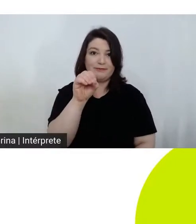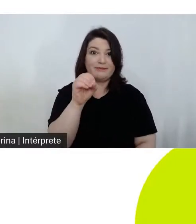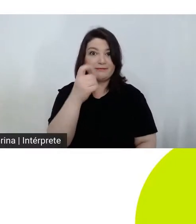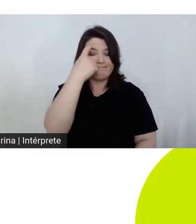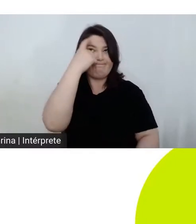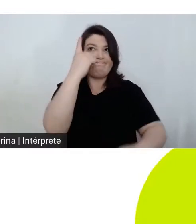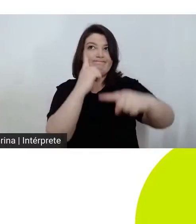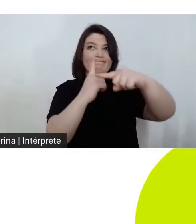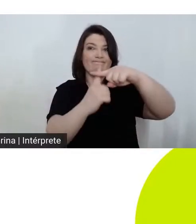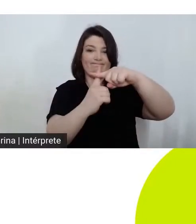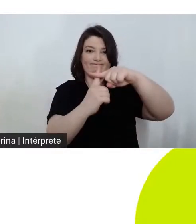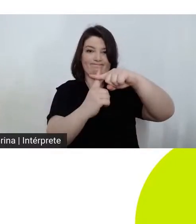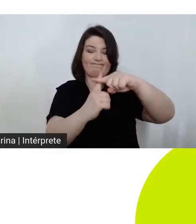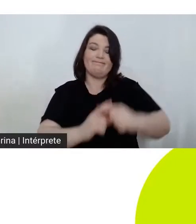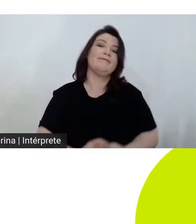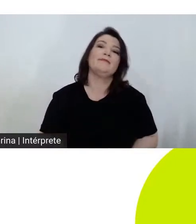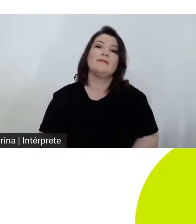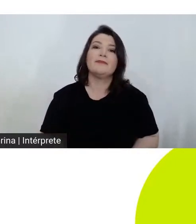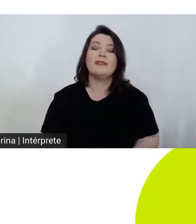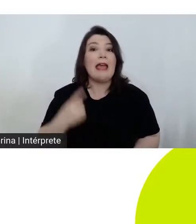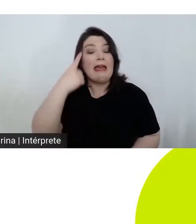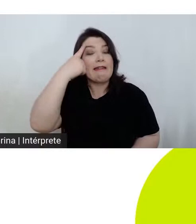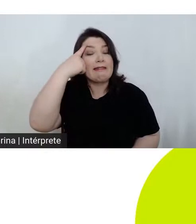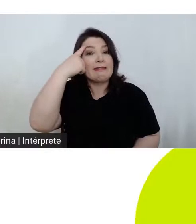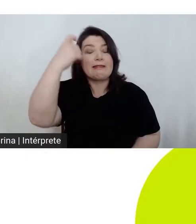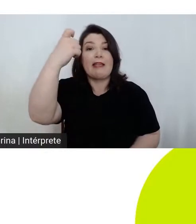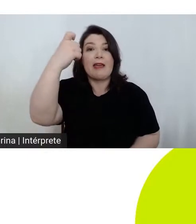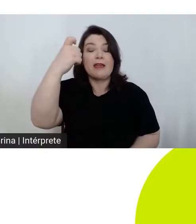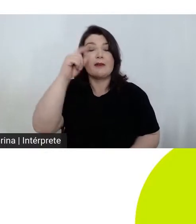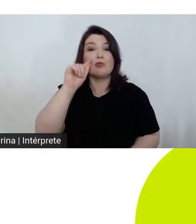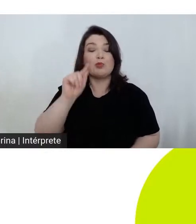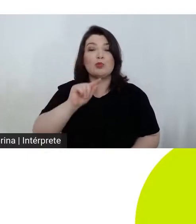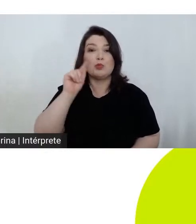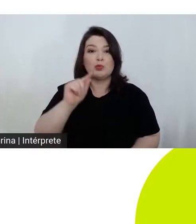escrúpulos ou seja a ideia de que